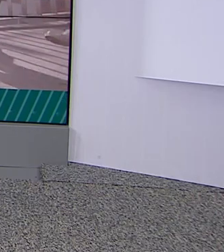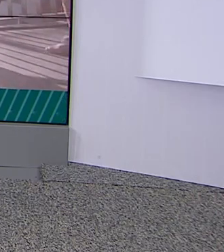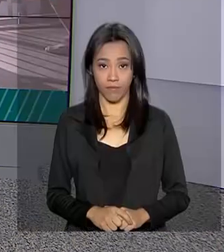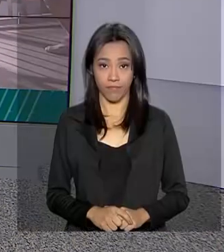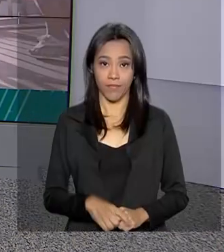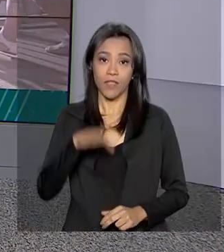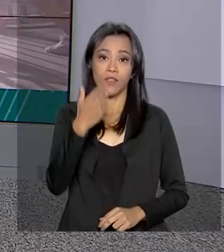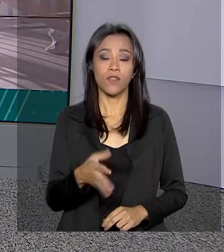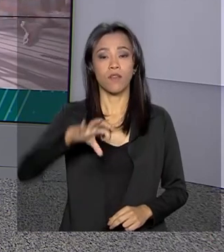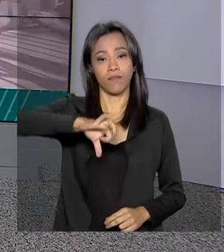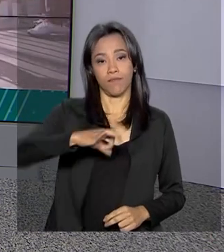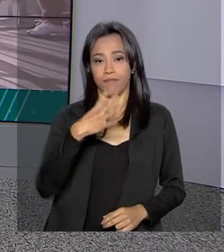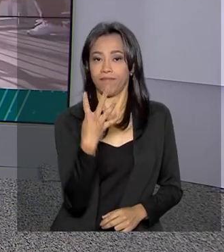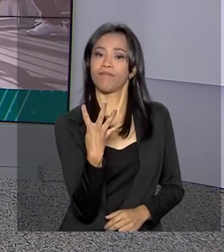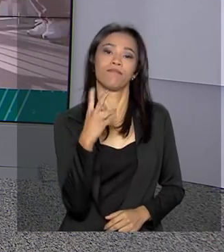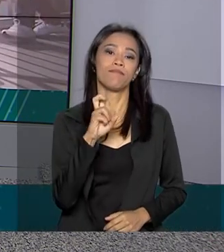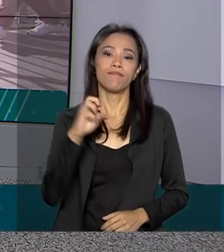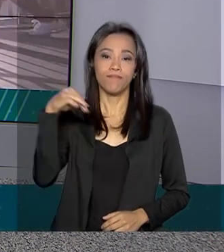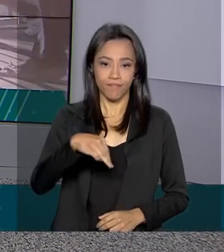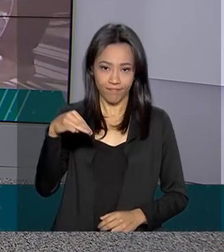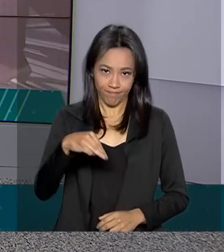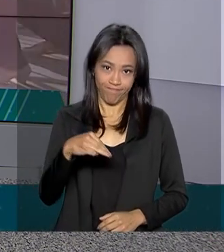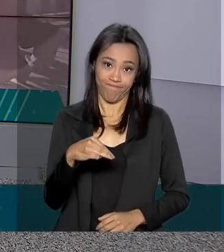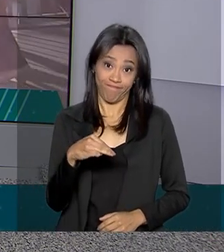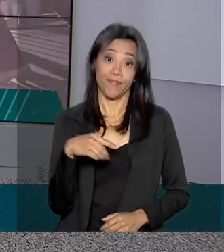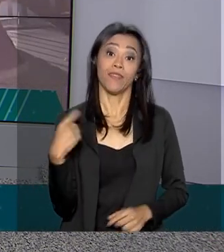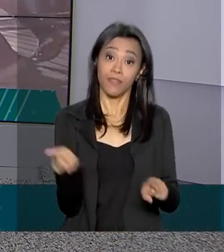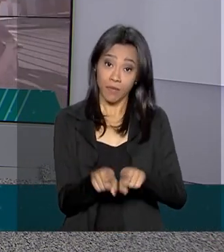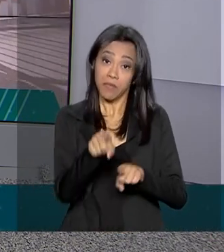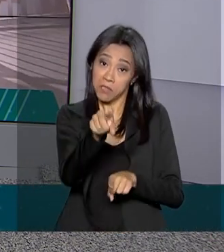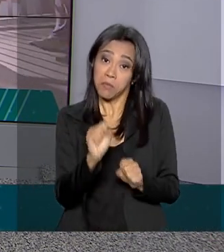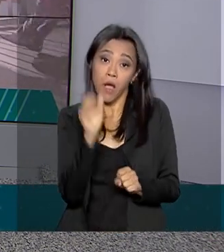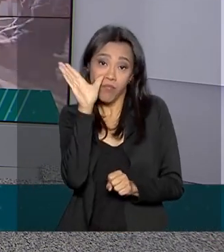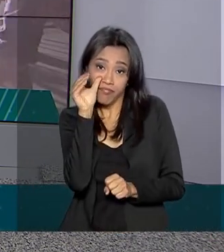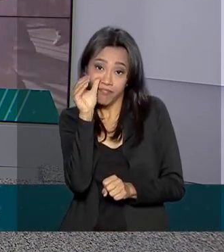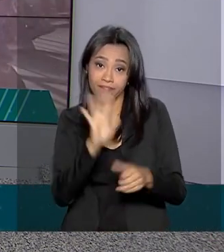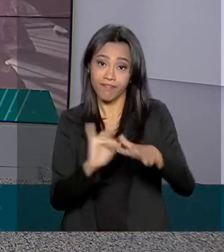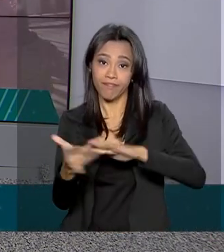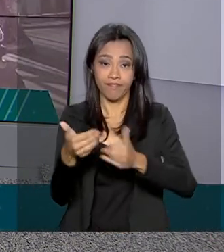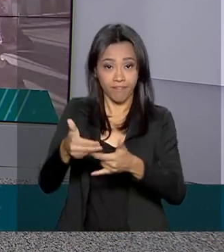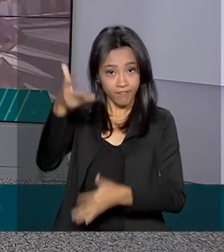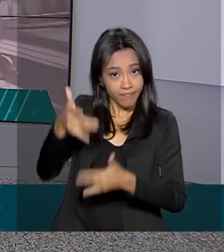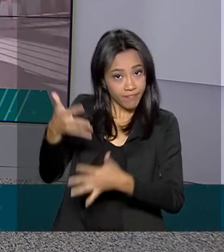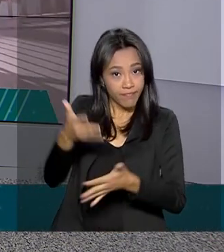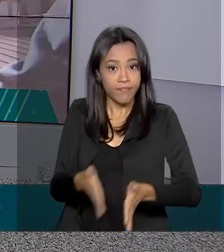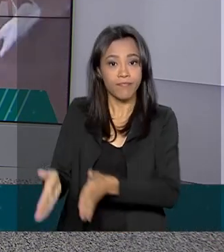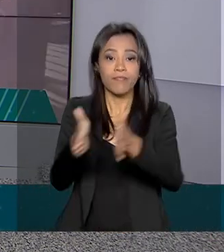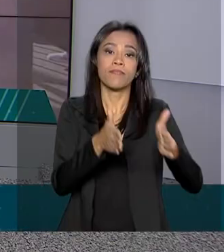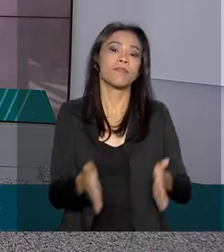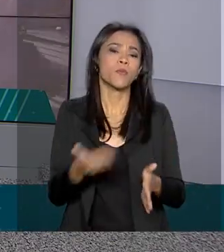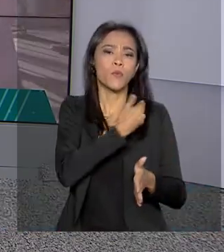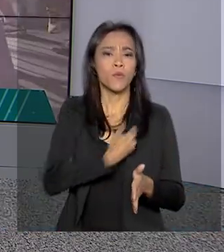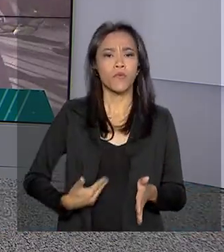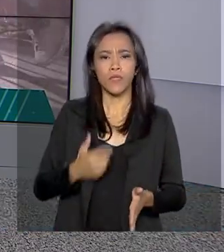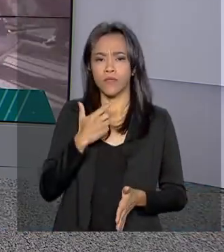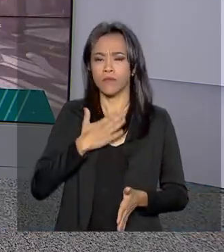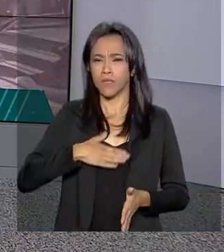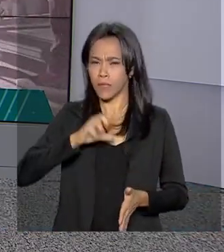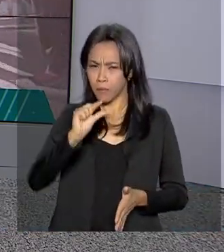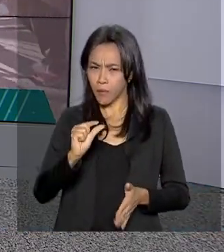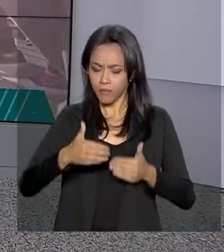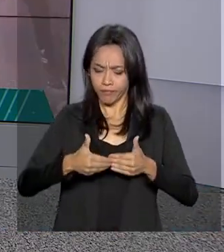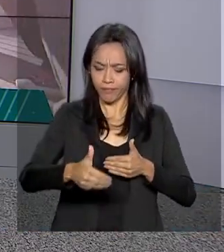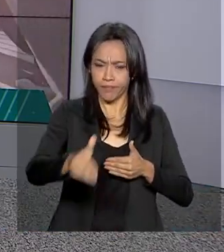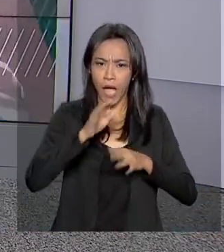São 9 horas e 45 minutos. Estamos ao vivo também pelas nossas redes sociais. O governo anuncia daqui a pouco medidas